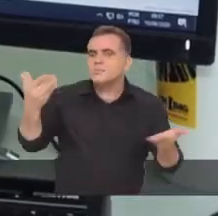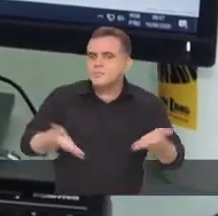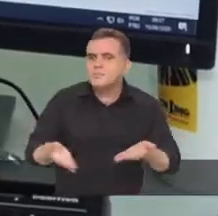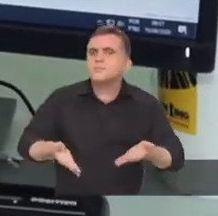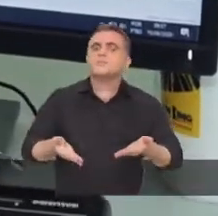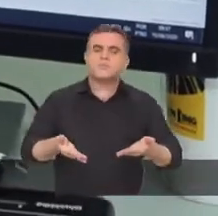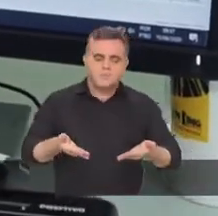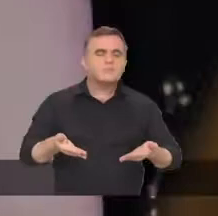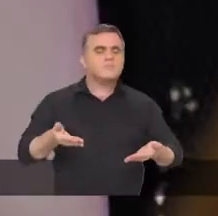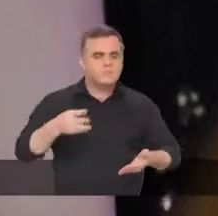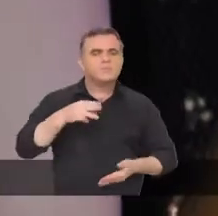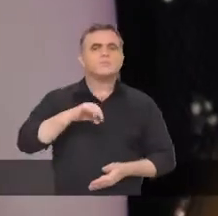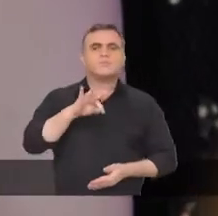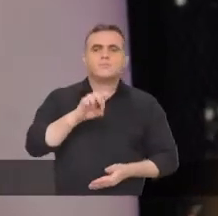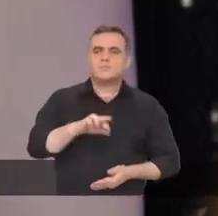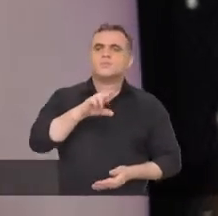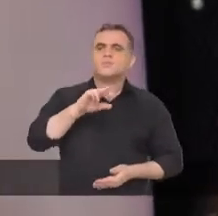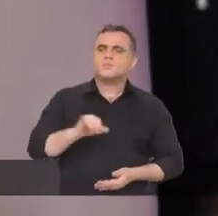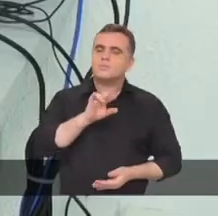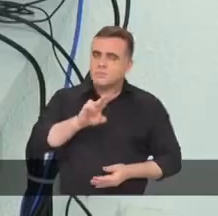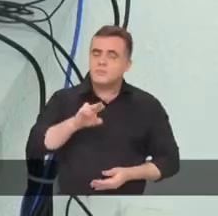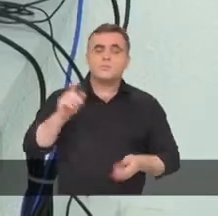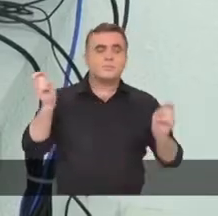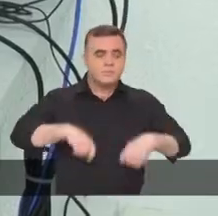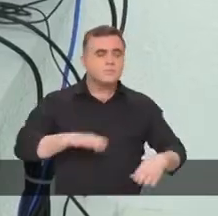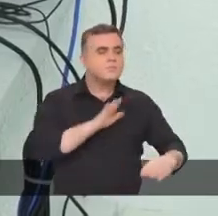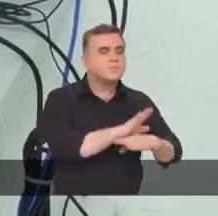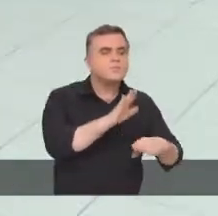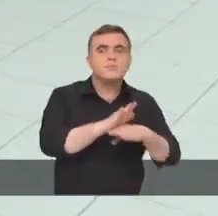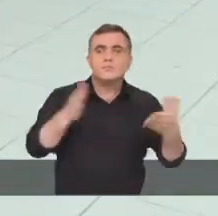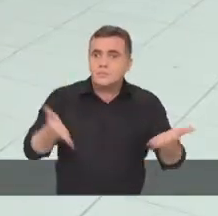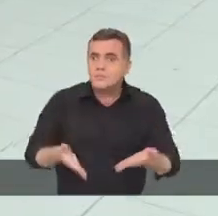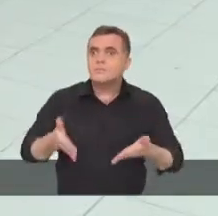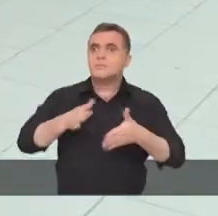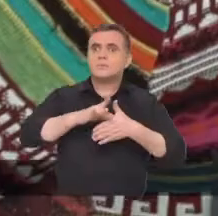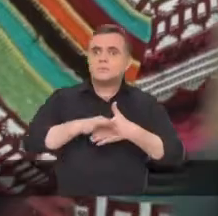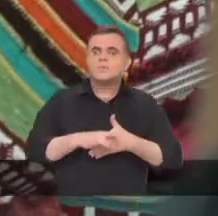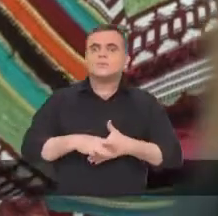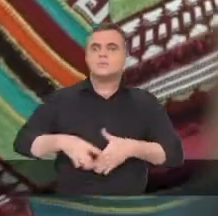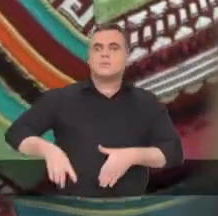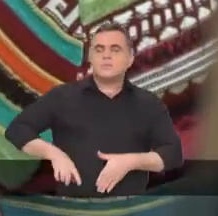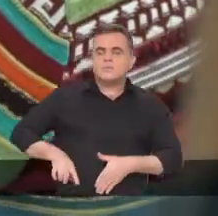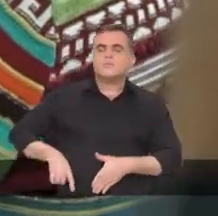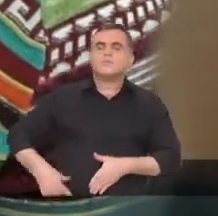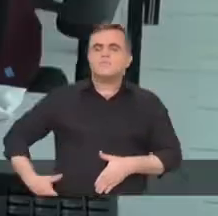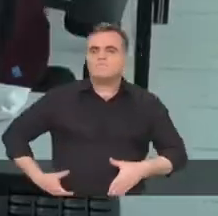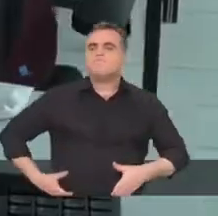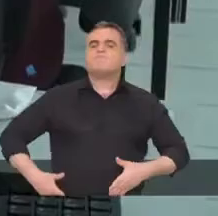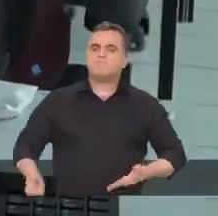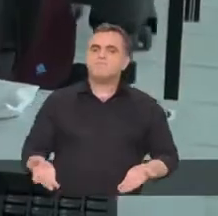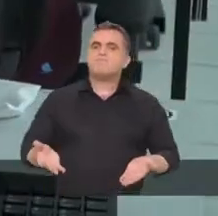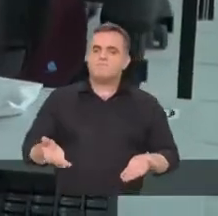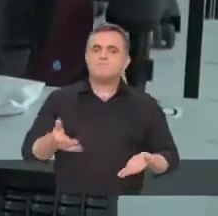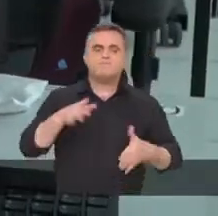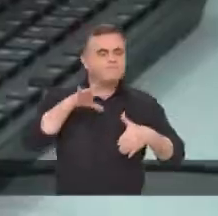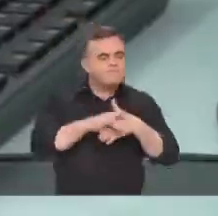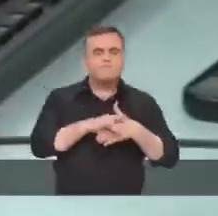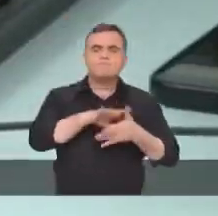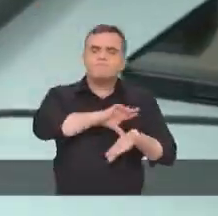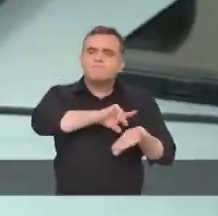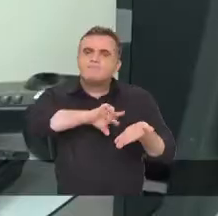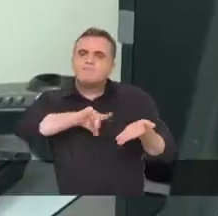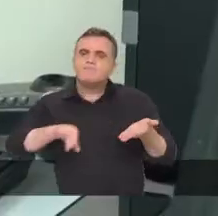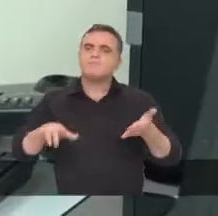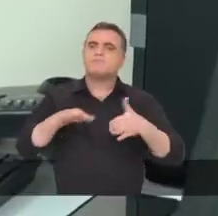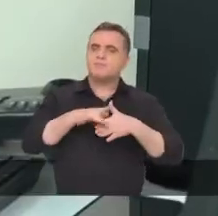Agora, o MonitorAJU será ampliado para acompanhar também pacientes crônicos de ranceníase, tuberculose e HIV,